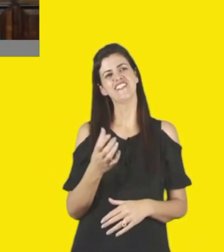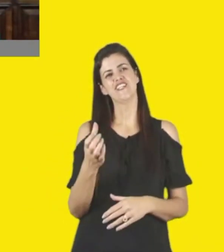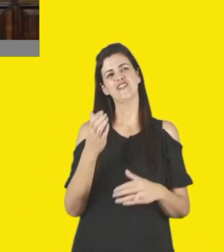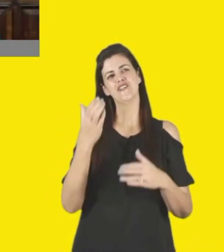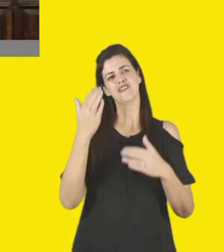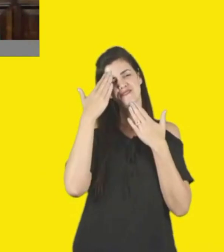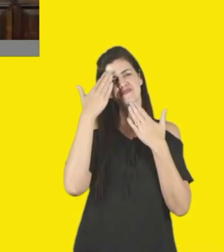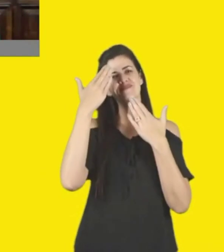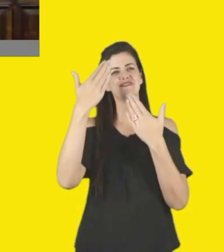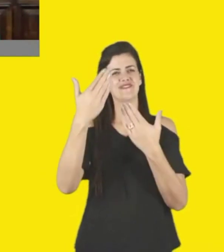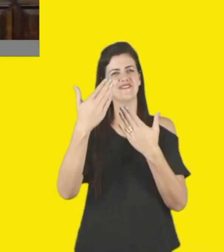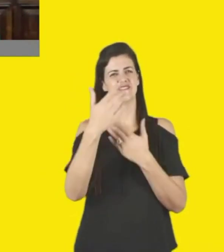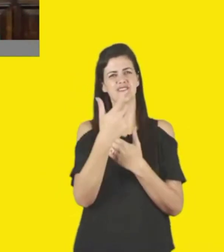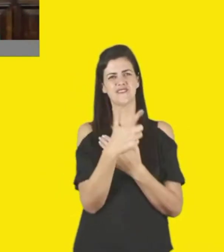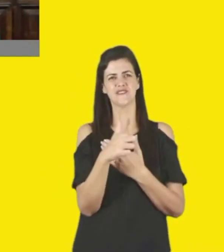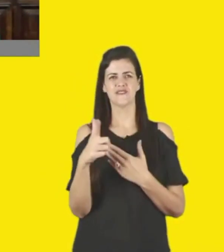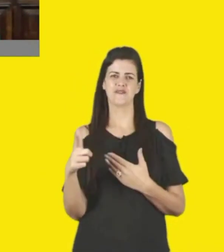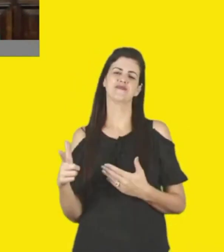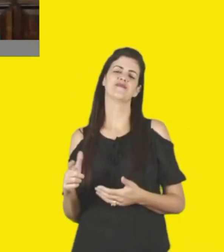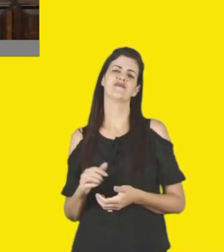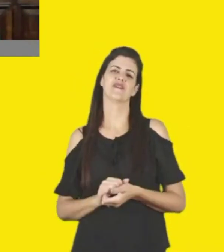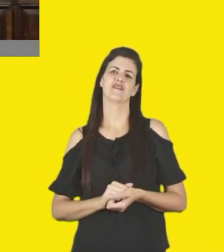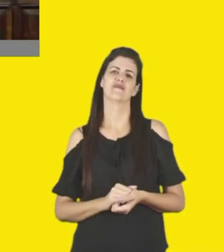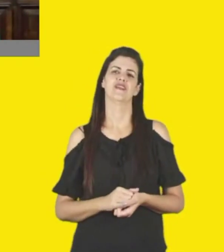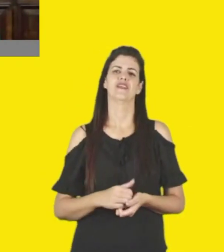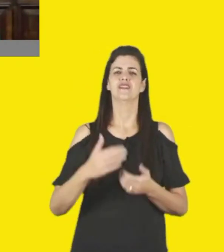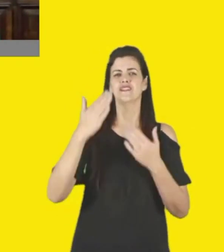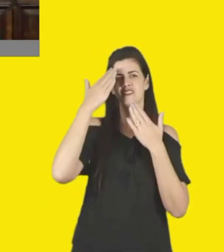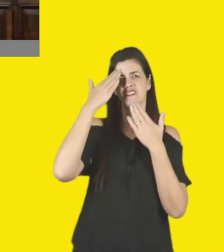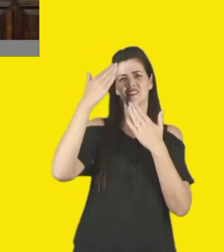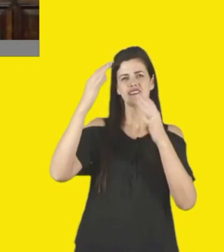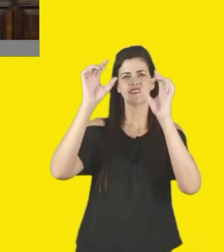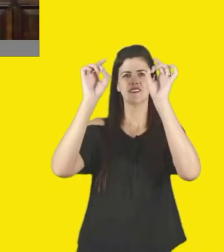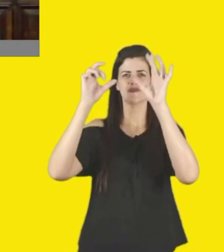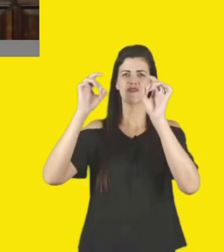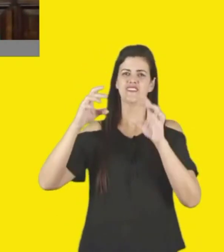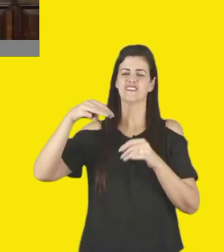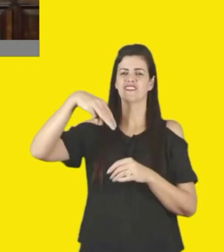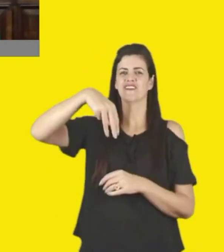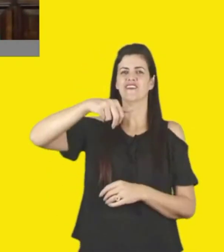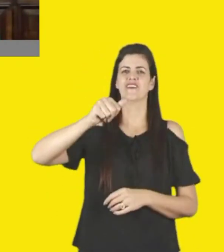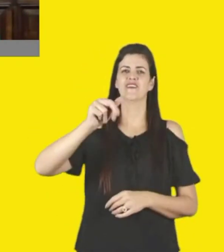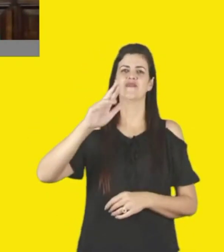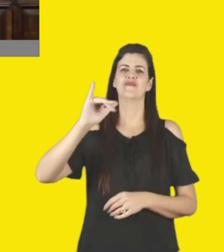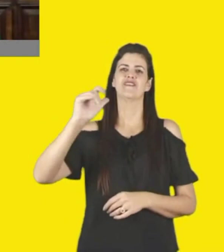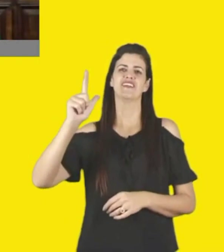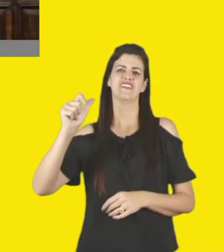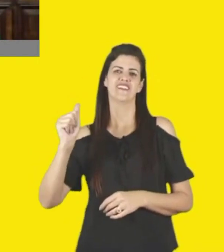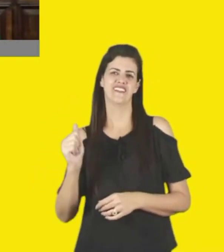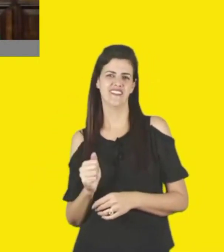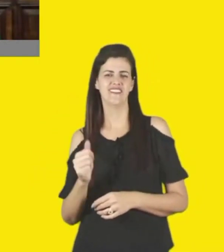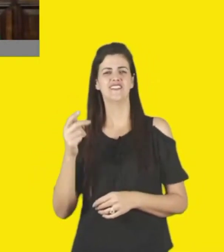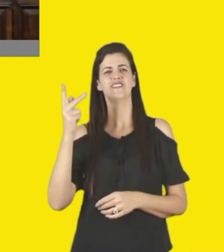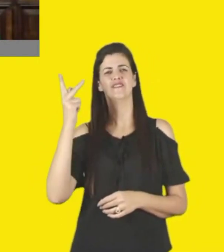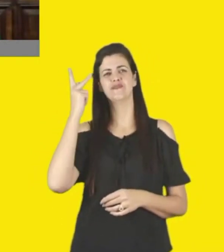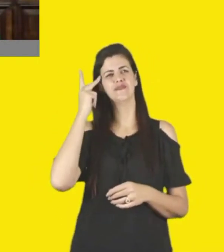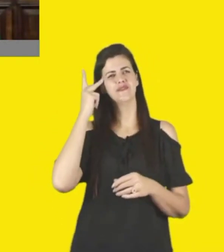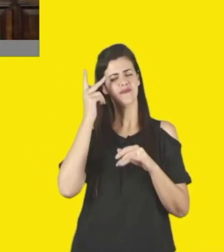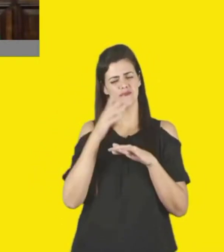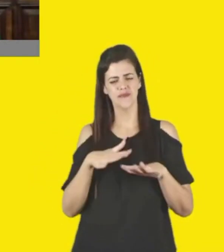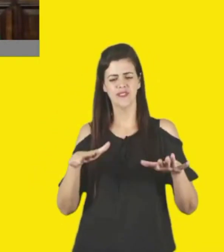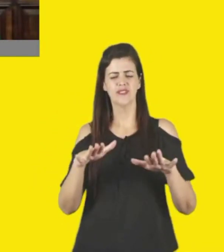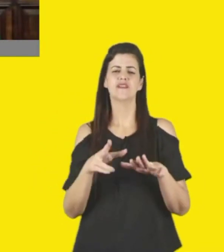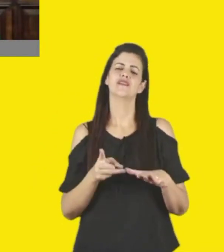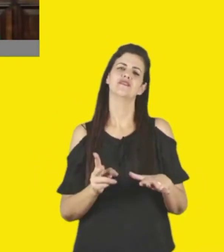o agradecimento aqui à Marília Marton e essa disponibilidade da Secretaria Estadual estar sempre conosco e